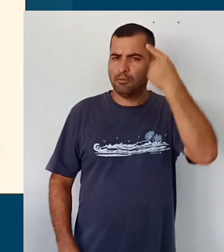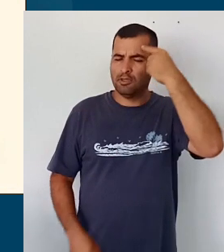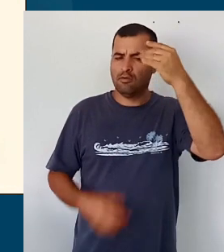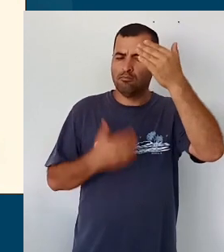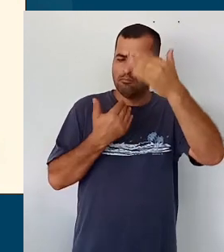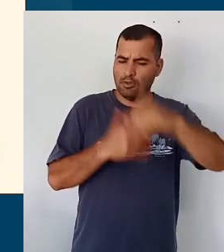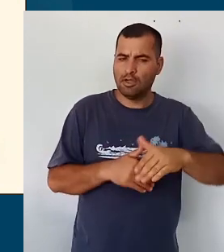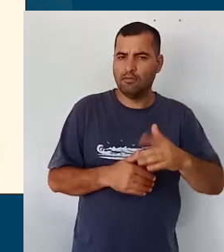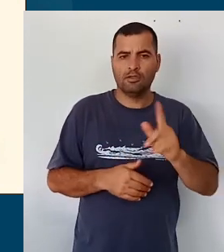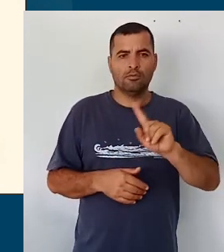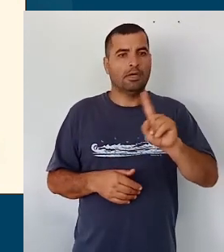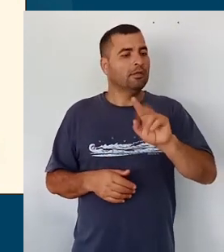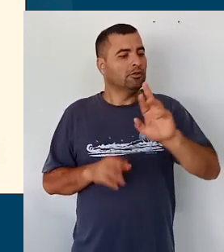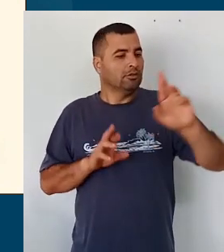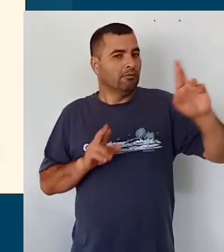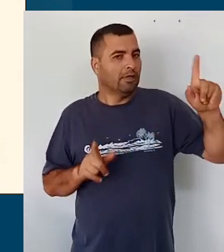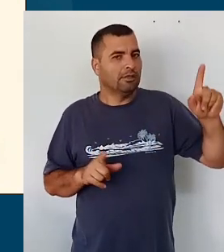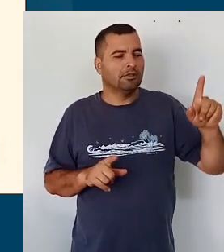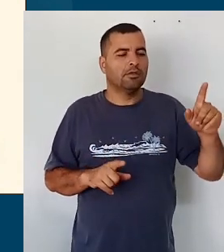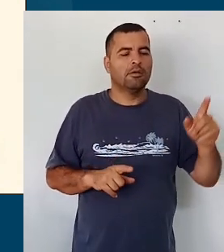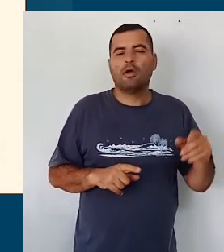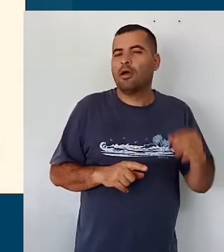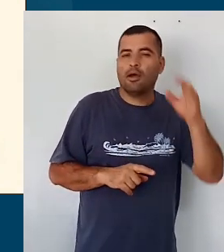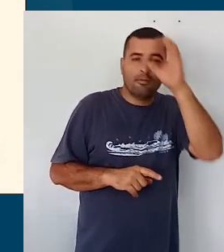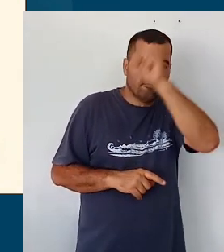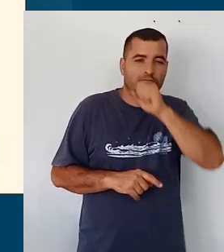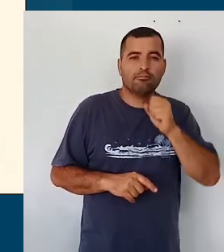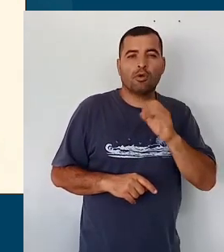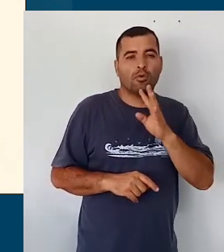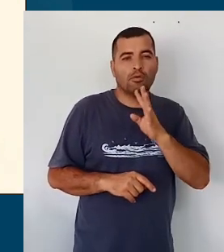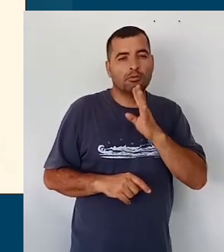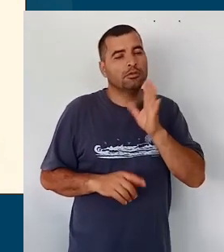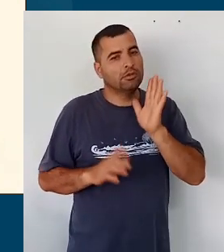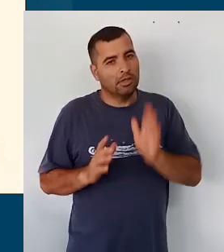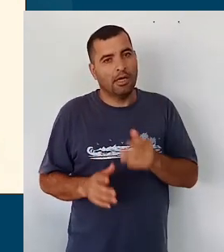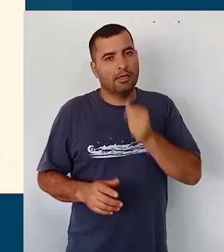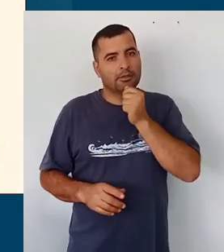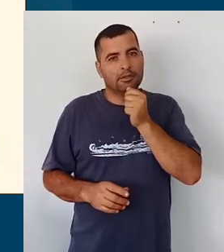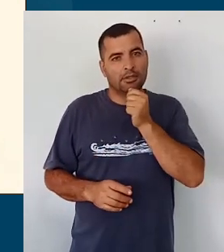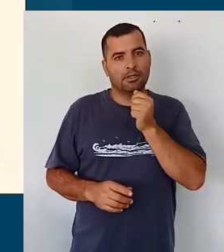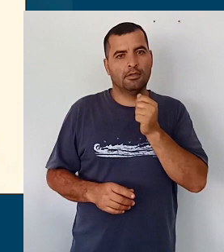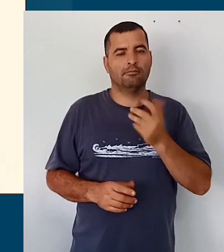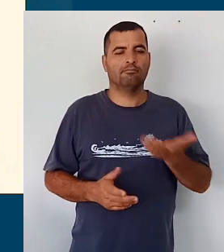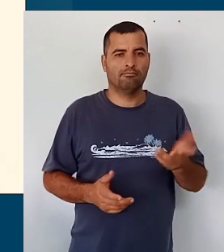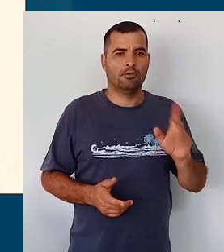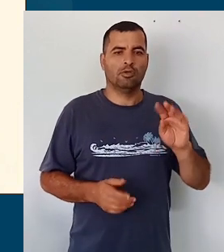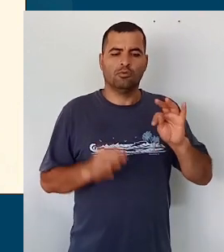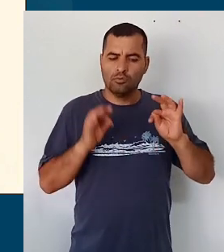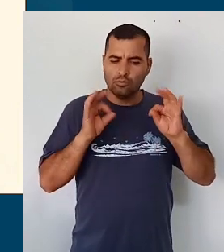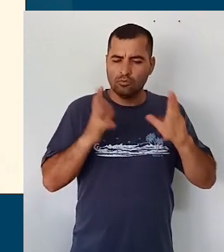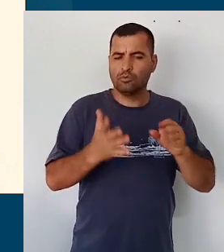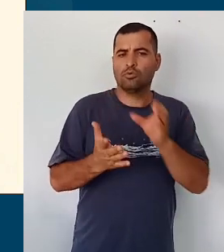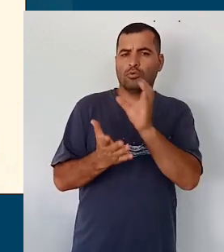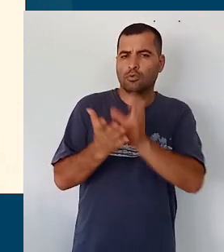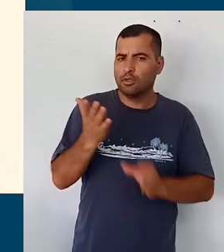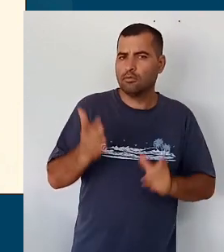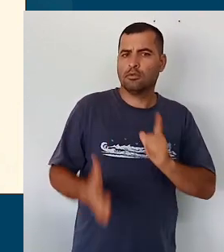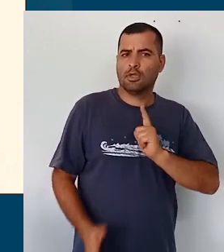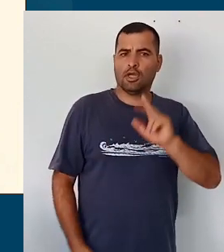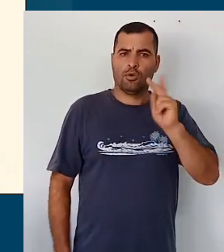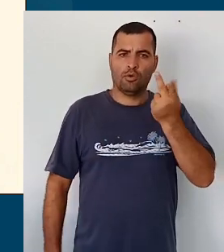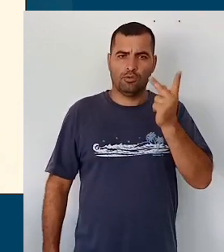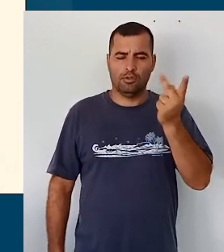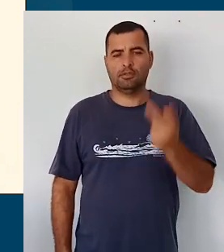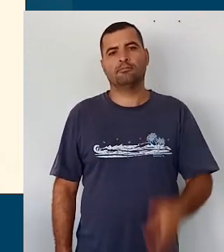formativa, ela se apresenta em toda a proposta curricular de Hortolândia, mas ela vai ter